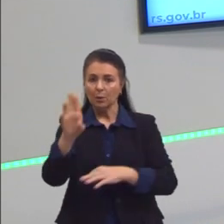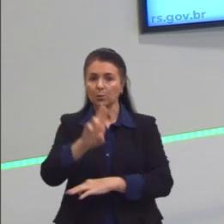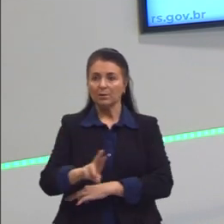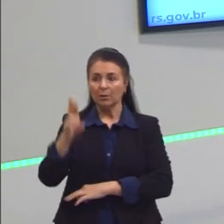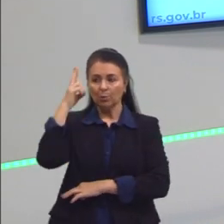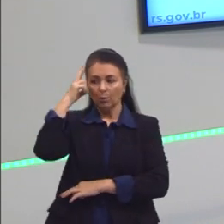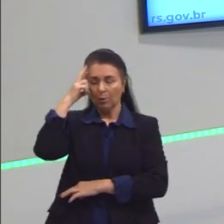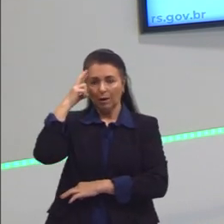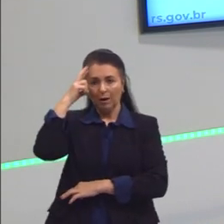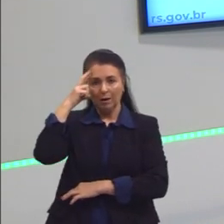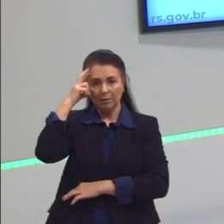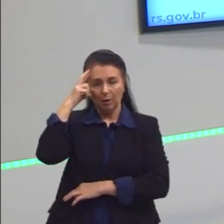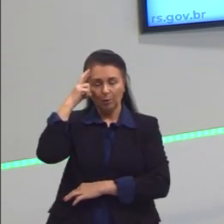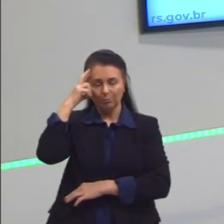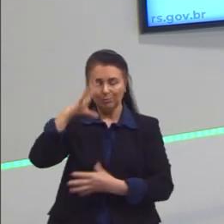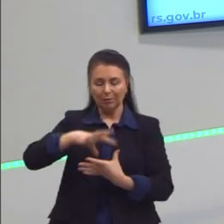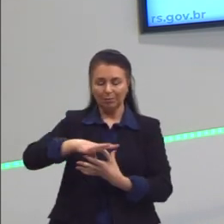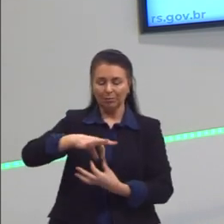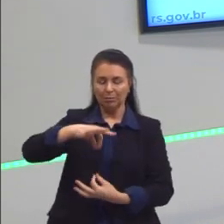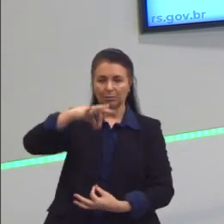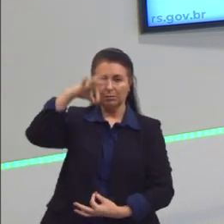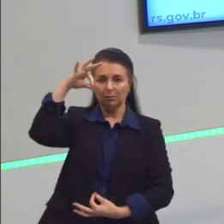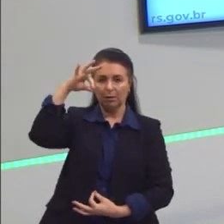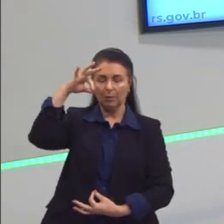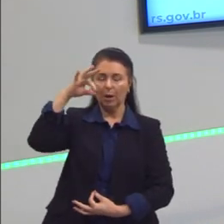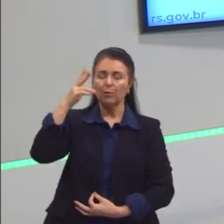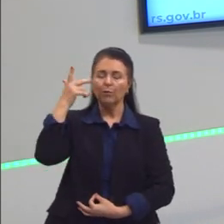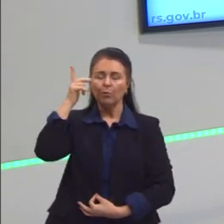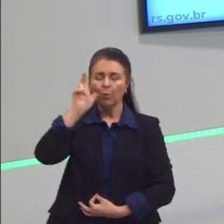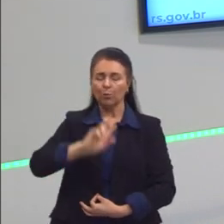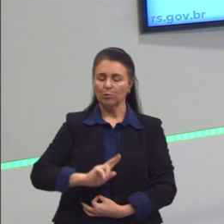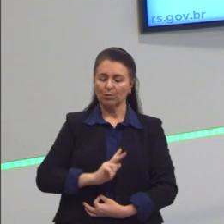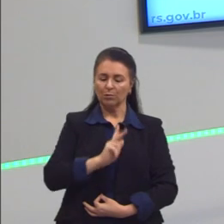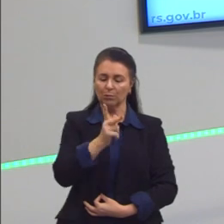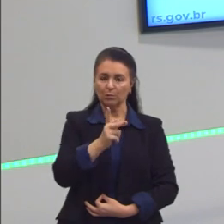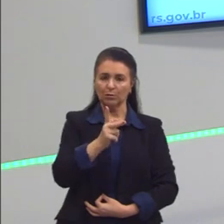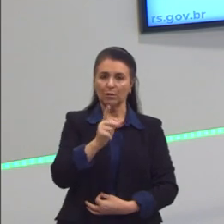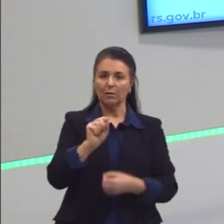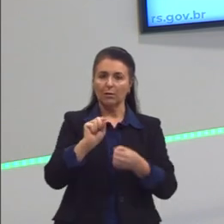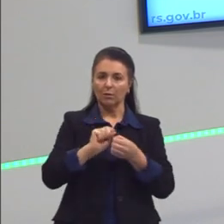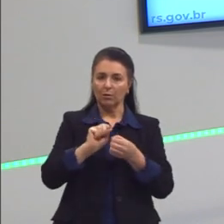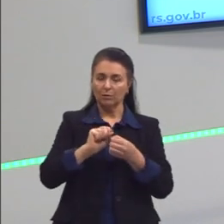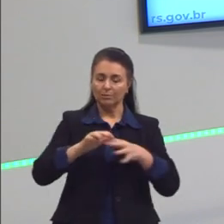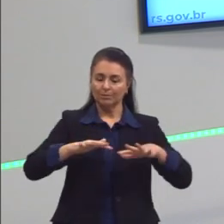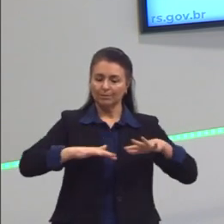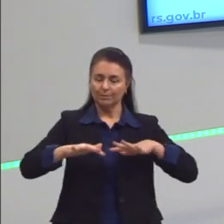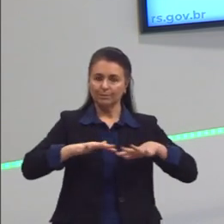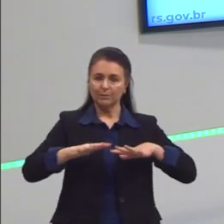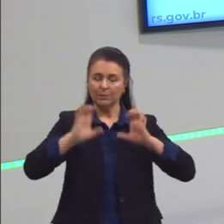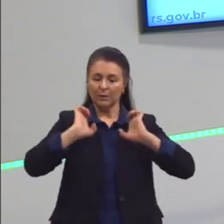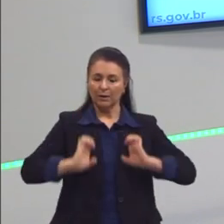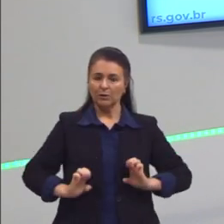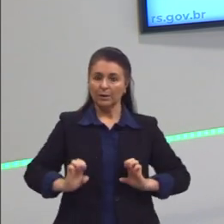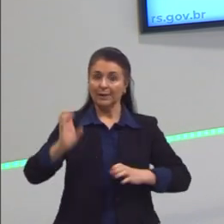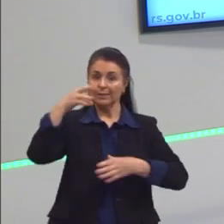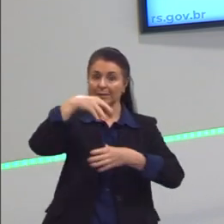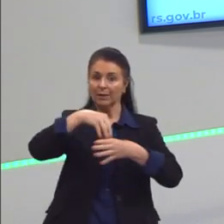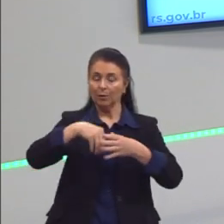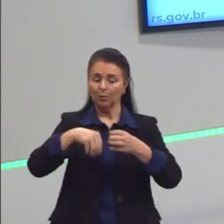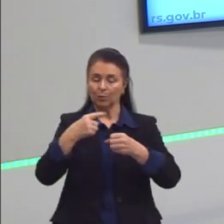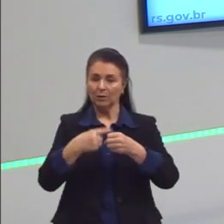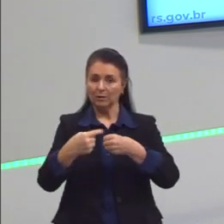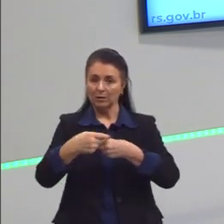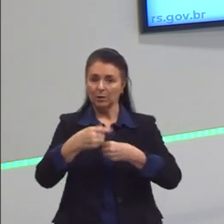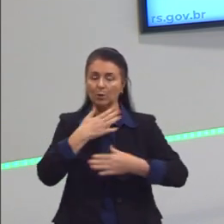alma, que nós conseguiríamos a virtude e, ao agir bem, o agir ético dentro da pólis. E os